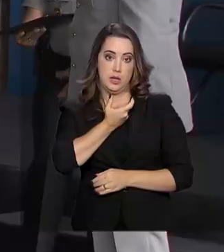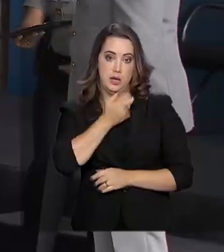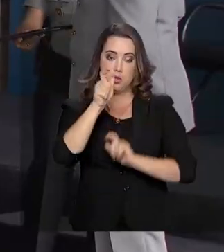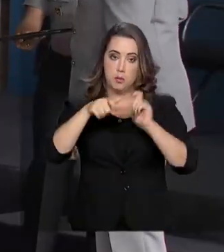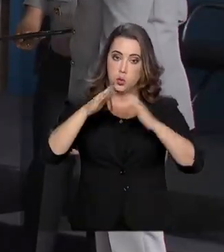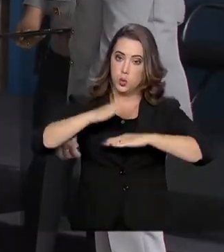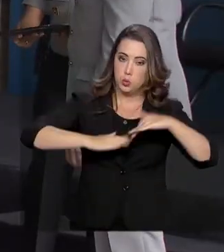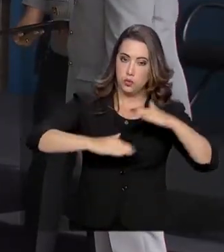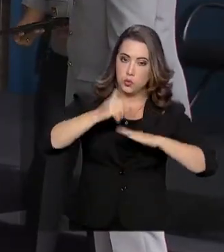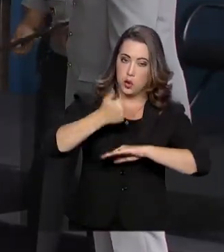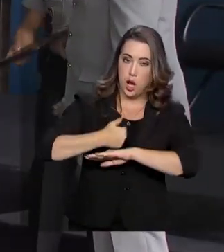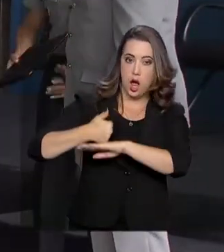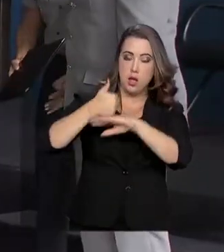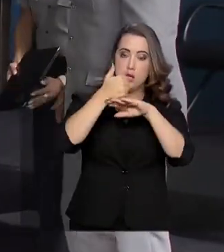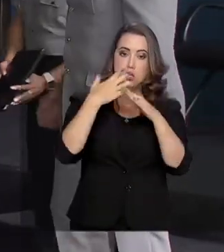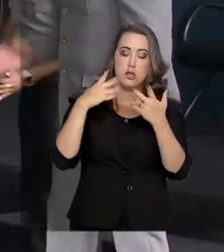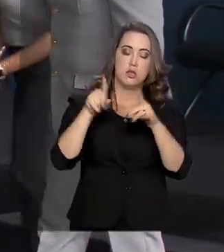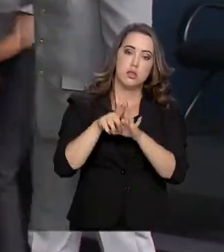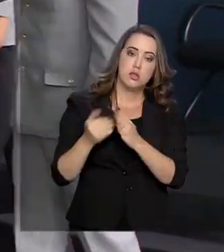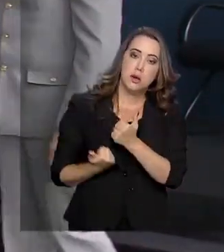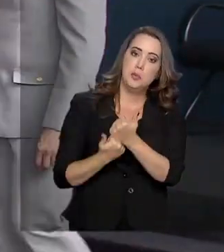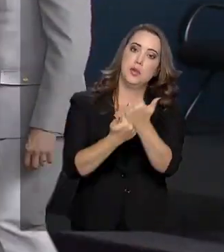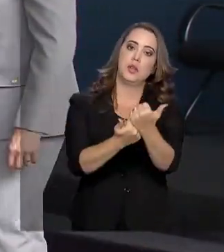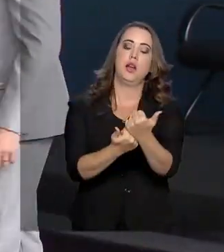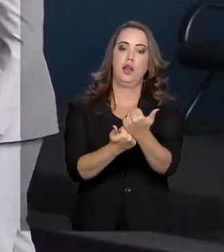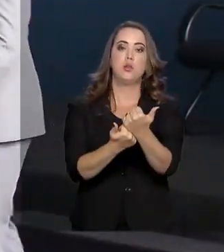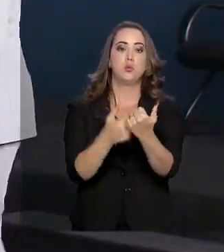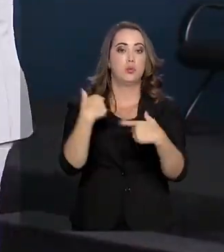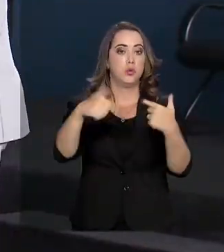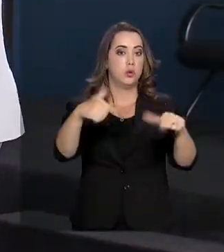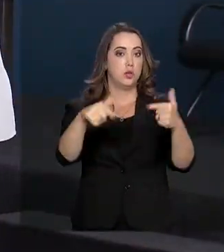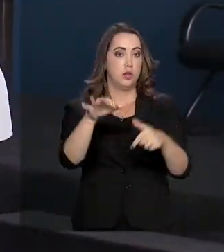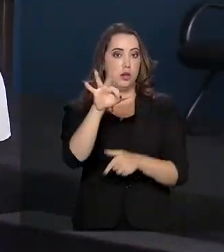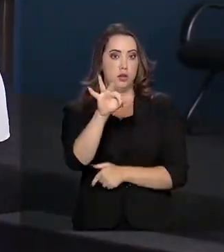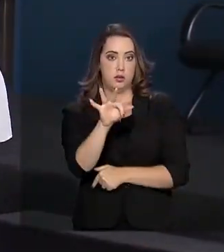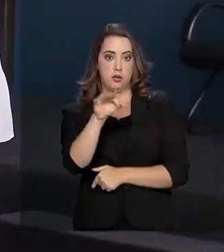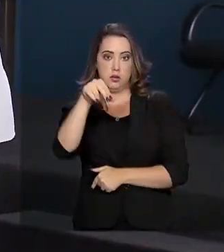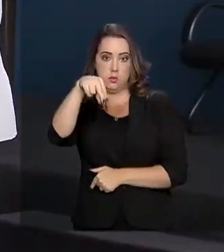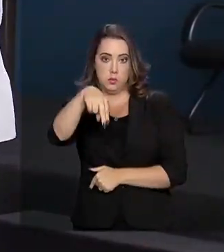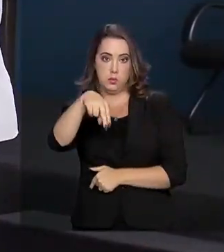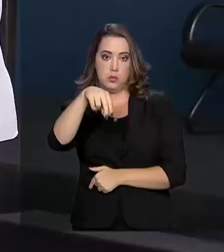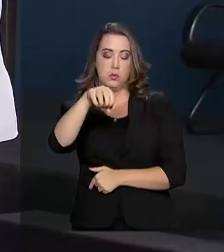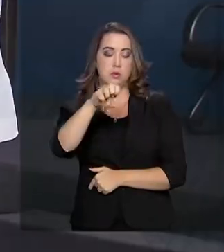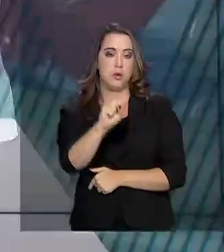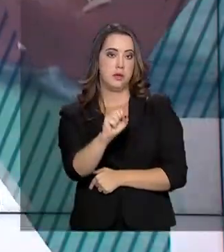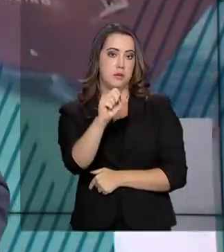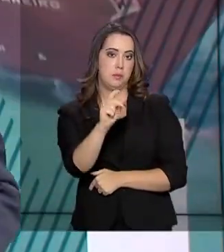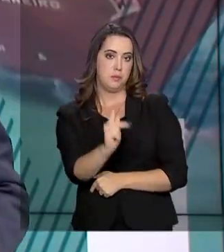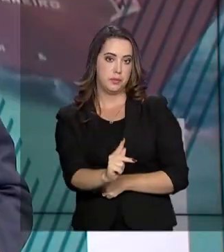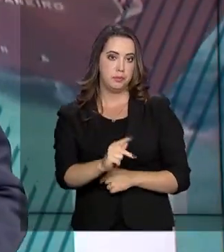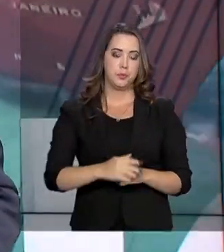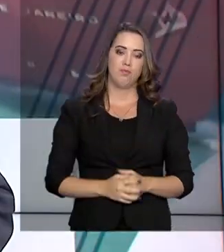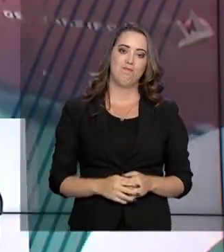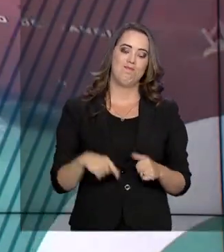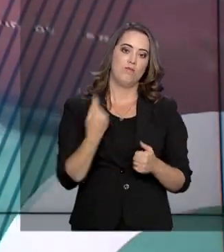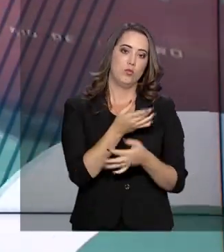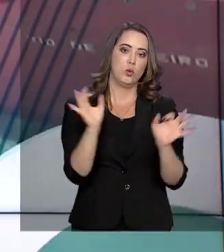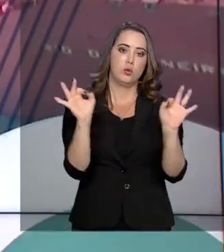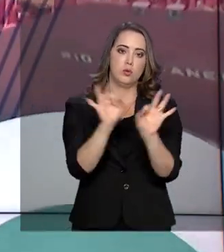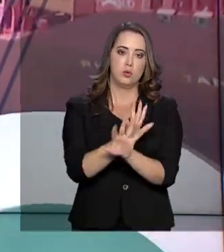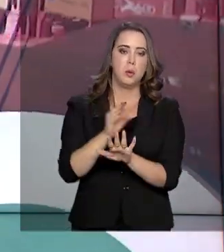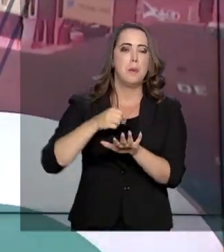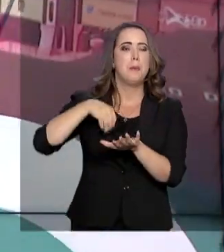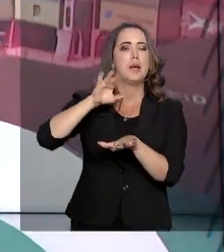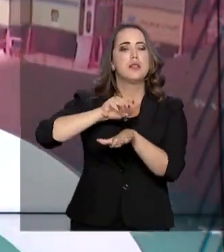profissionais que contribuíram com o trabalho da Força Nacional de Segurança Pública. Esta edição termina aqui.